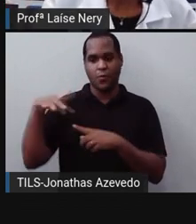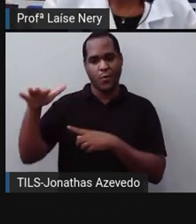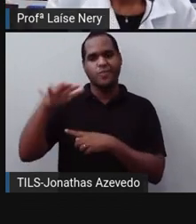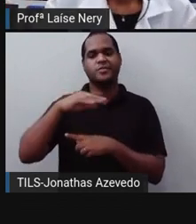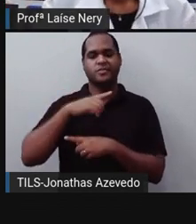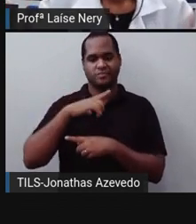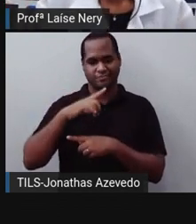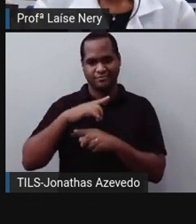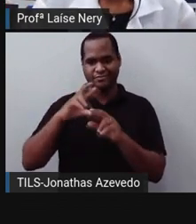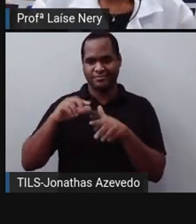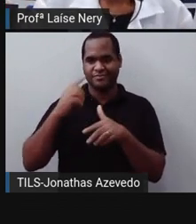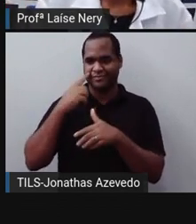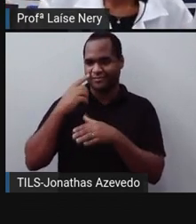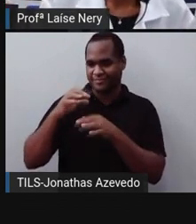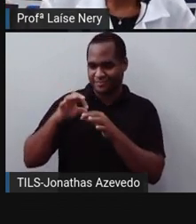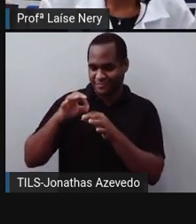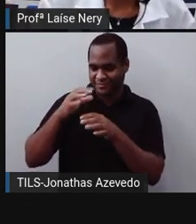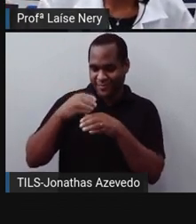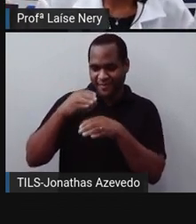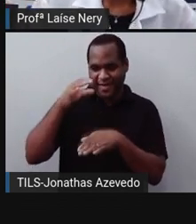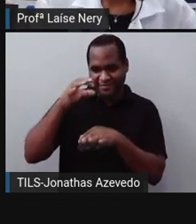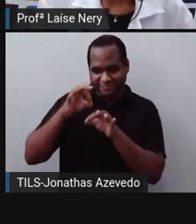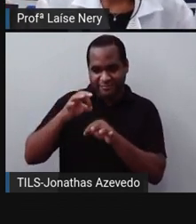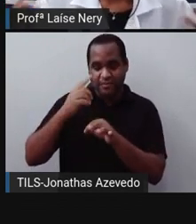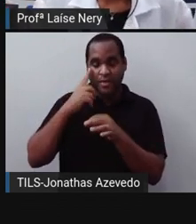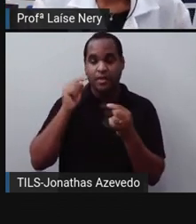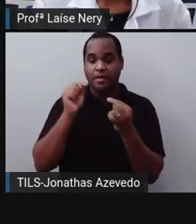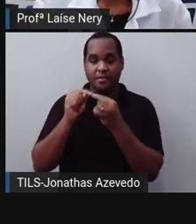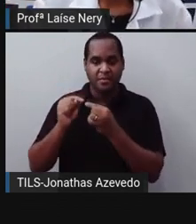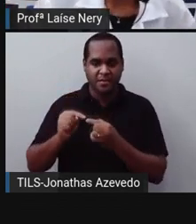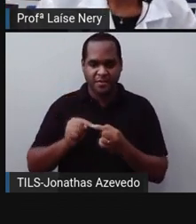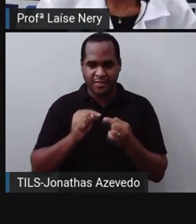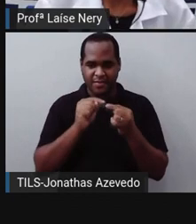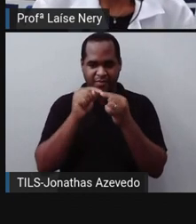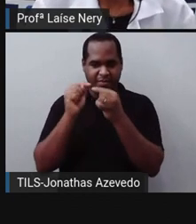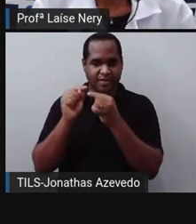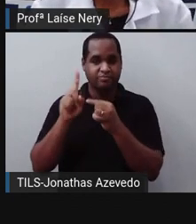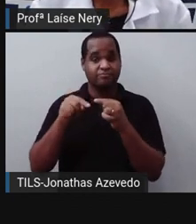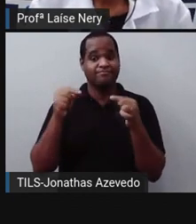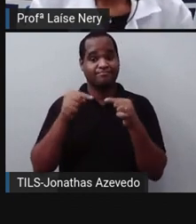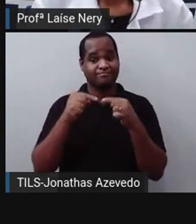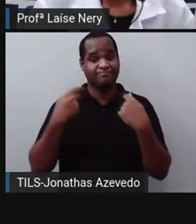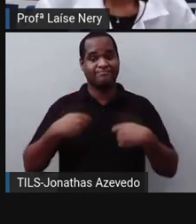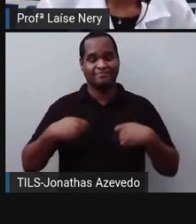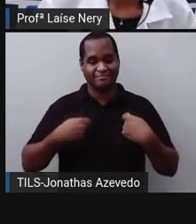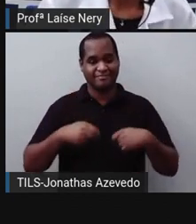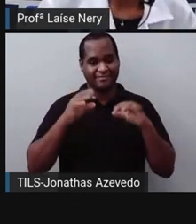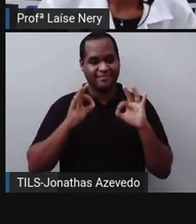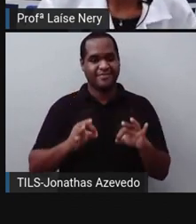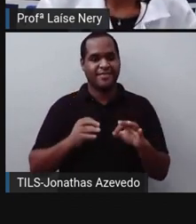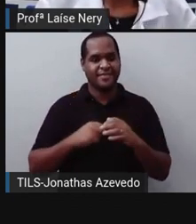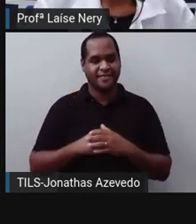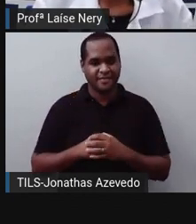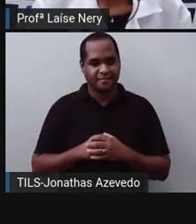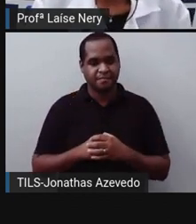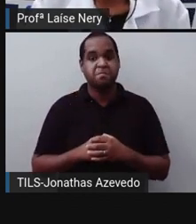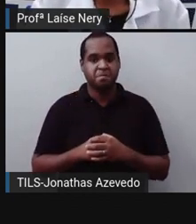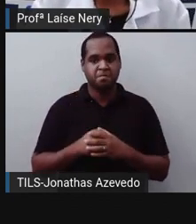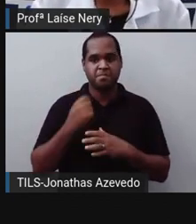retos, para combinar com os outros, ele também teria que ser retos. Então, se ele tem as suas formas